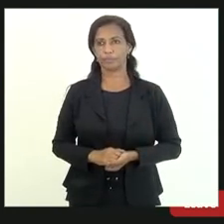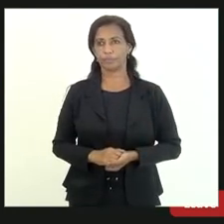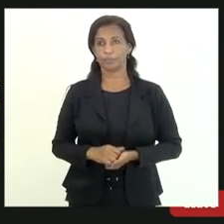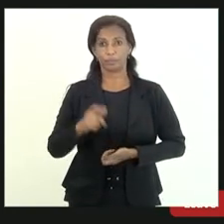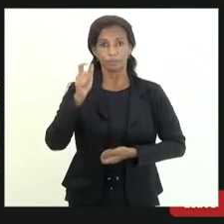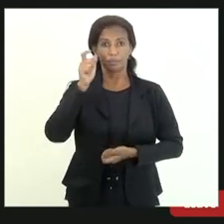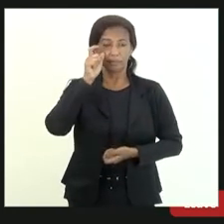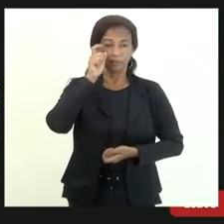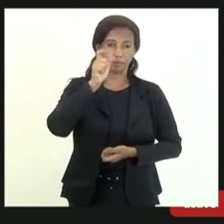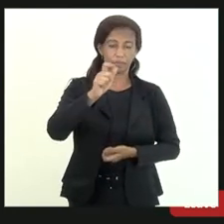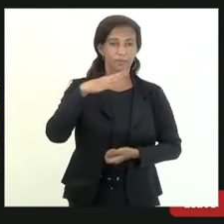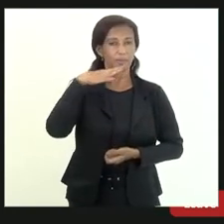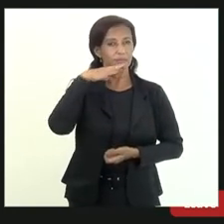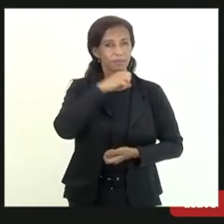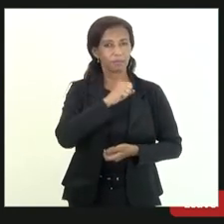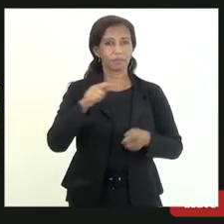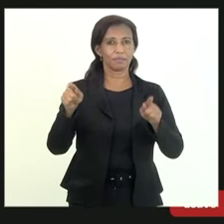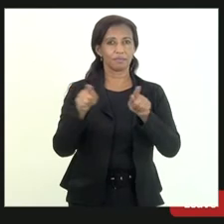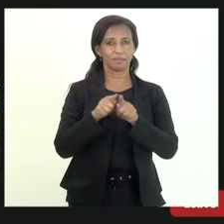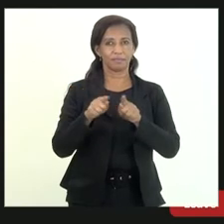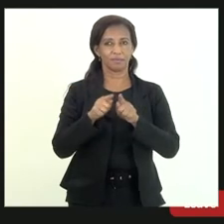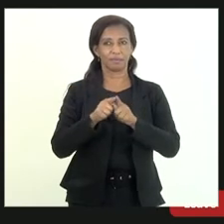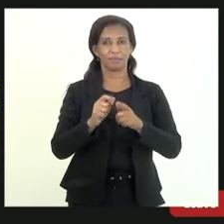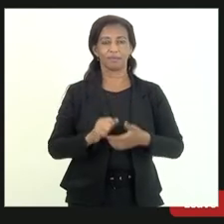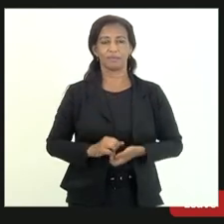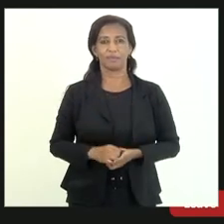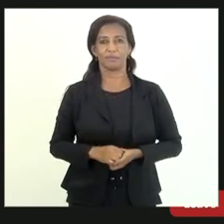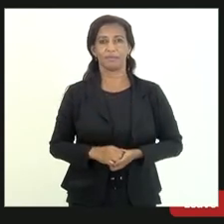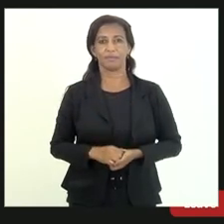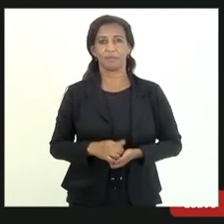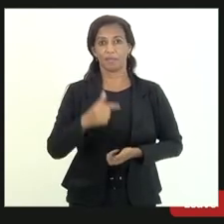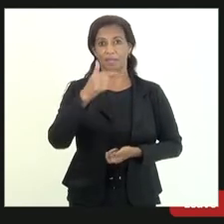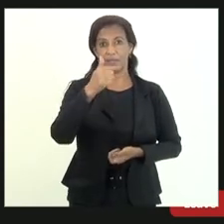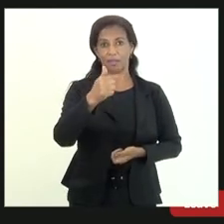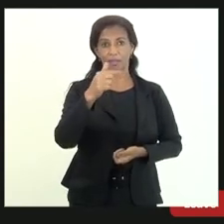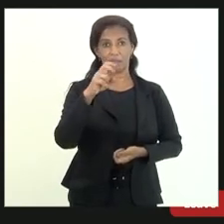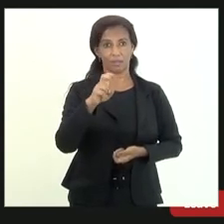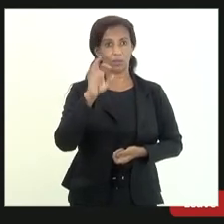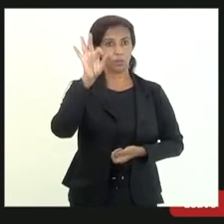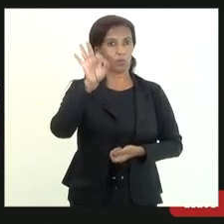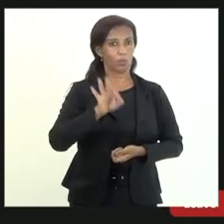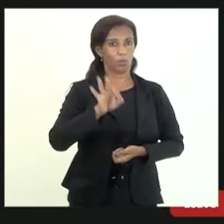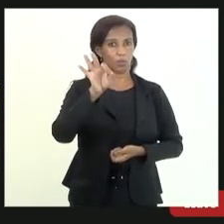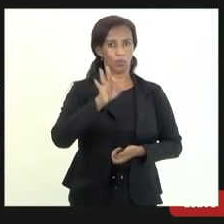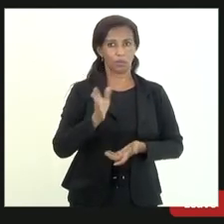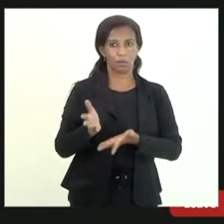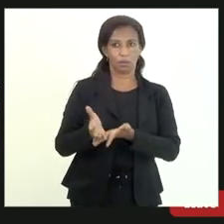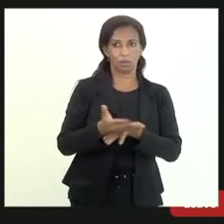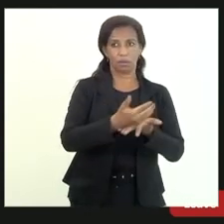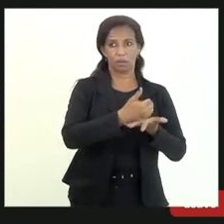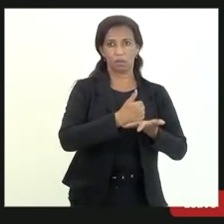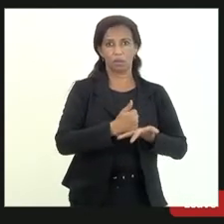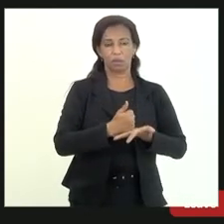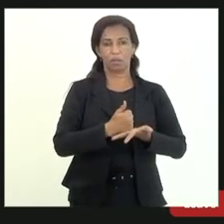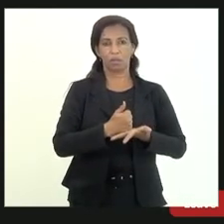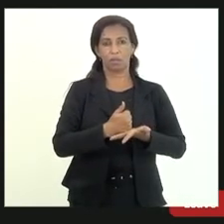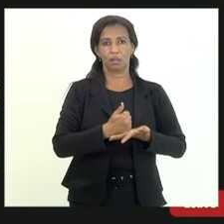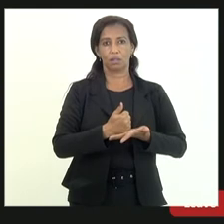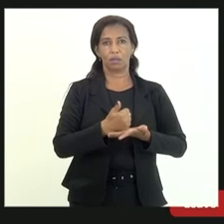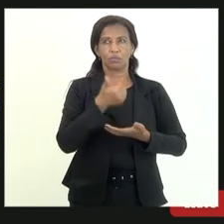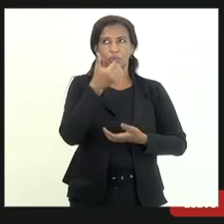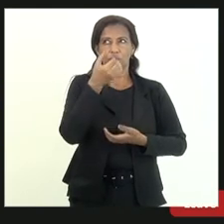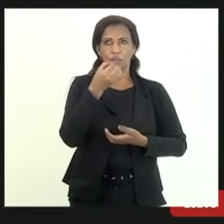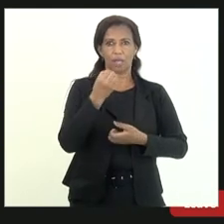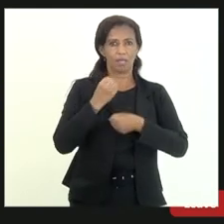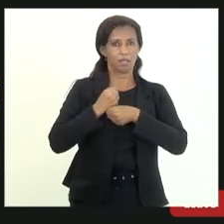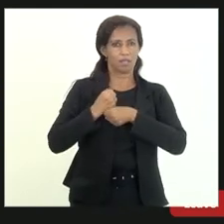interessante notar é interessante notar que 75% da recuperação nos últimos 10